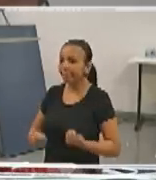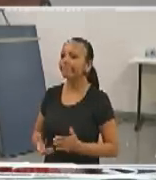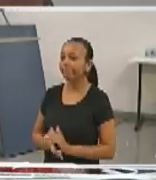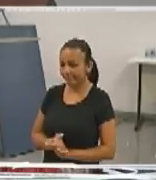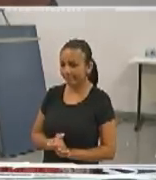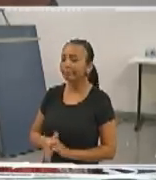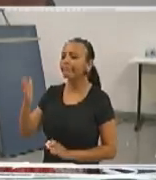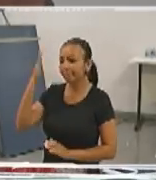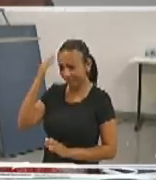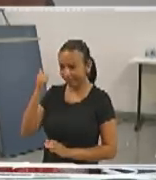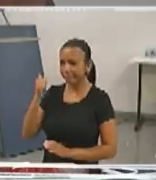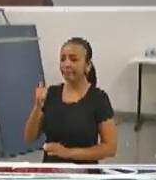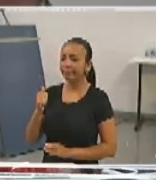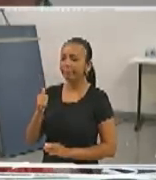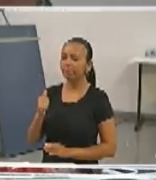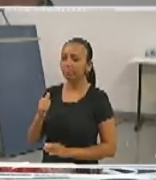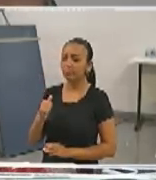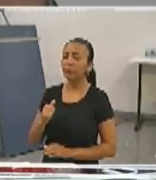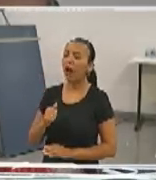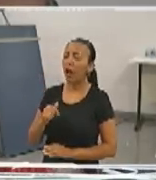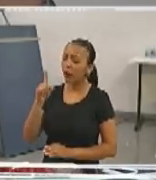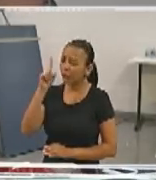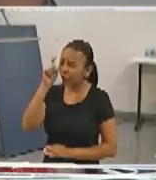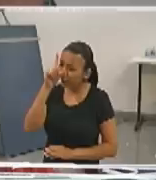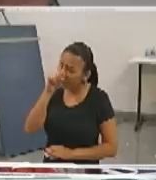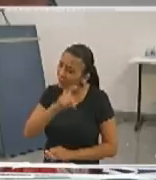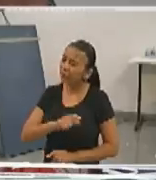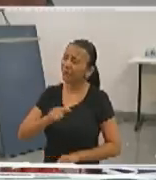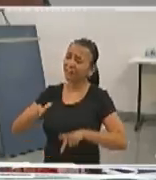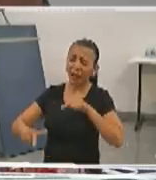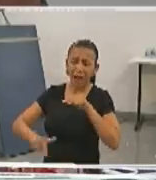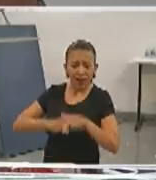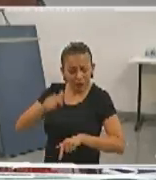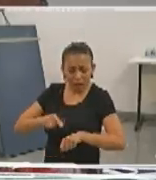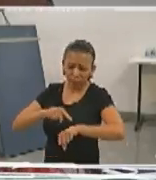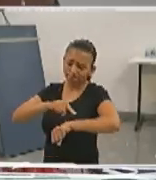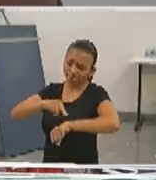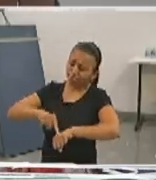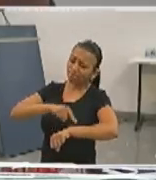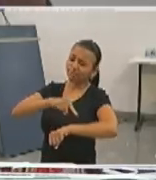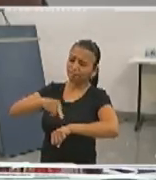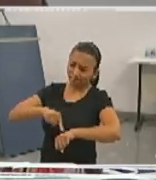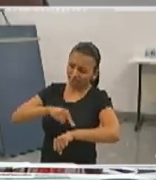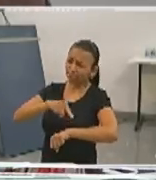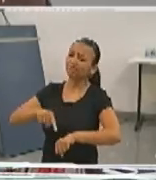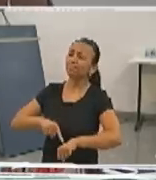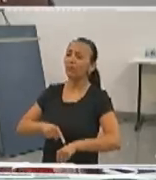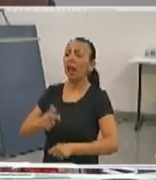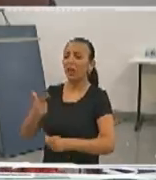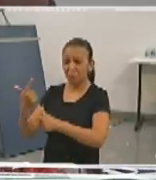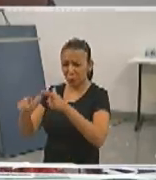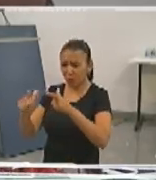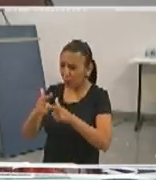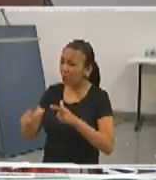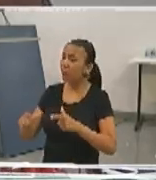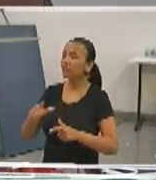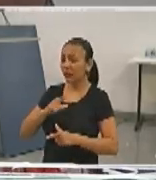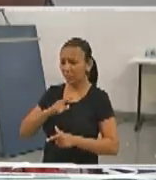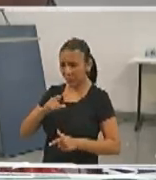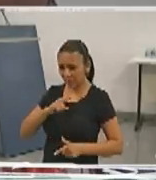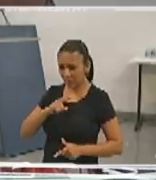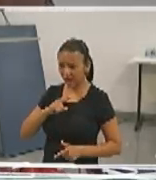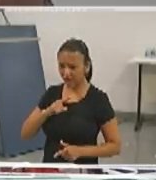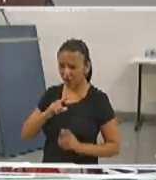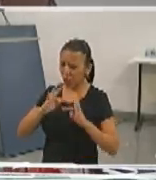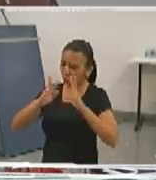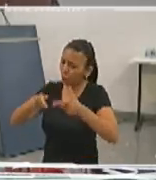sabe do desgaste que vocês têm o tempo todo. Sabemos de todos os problemas, nos é repassado